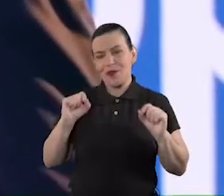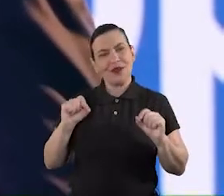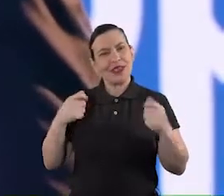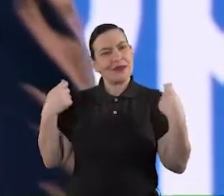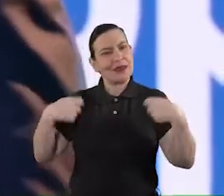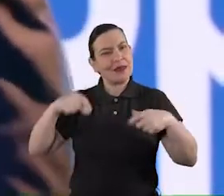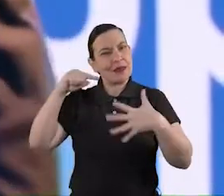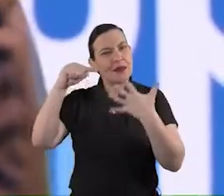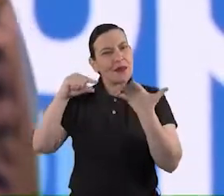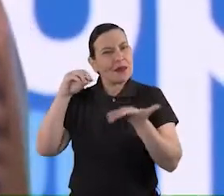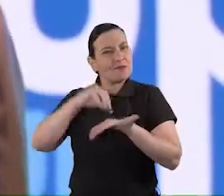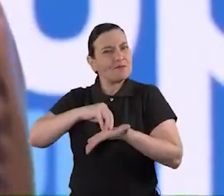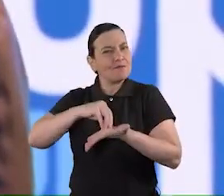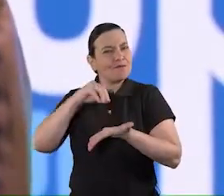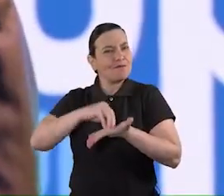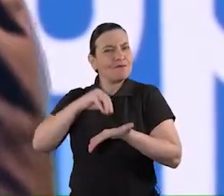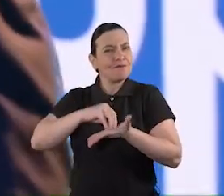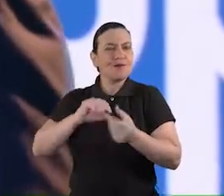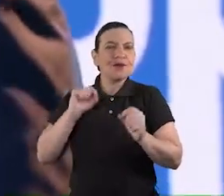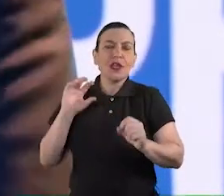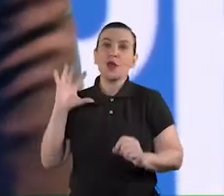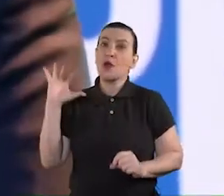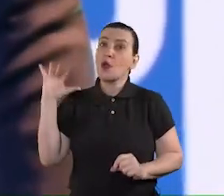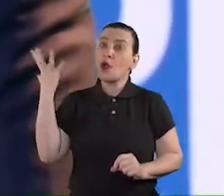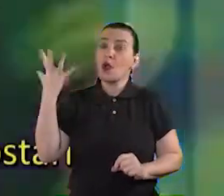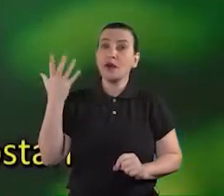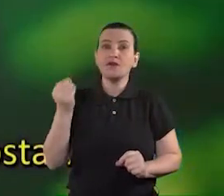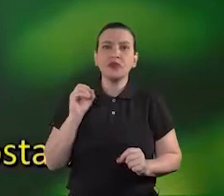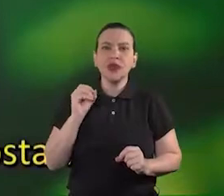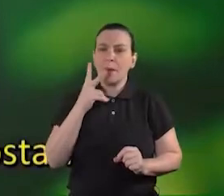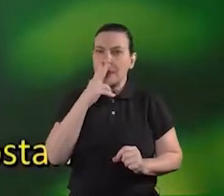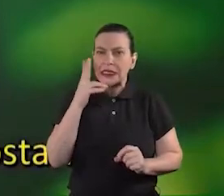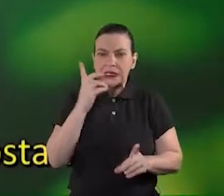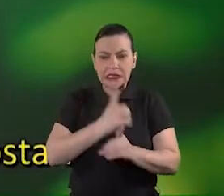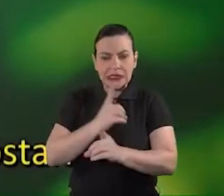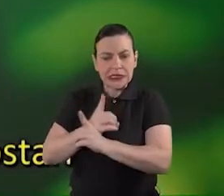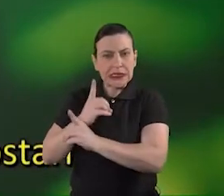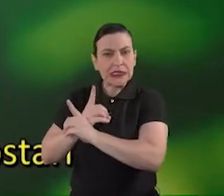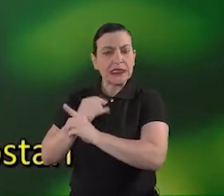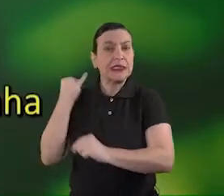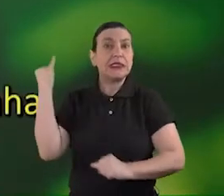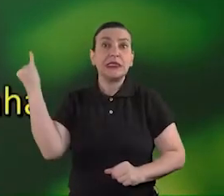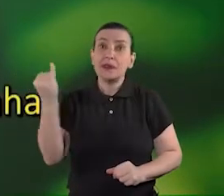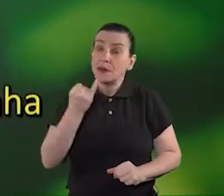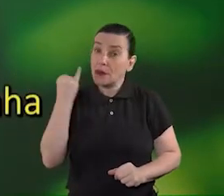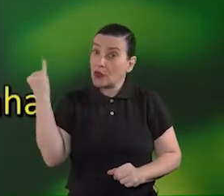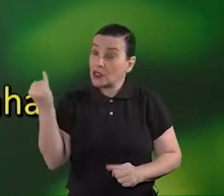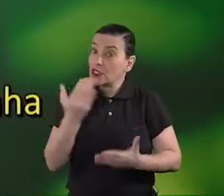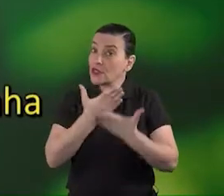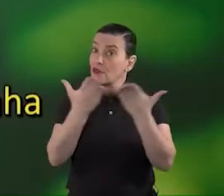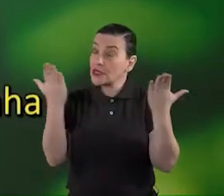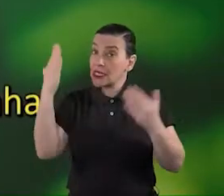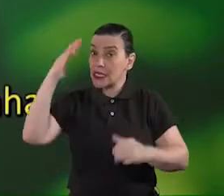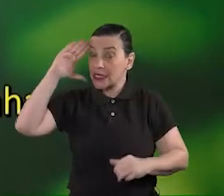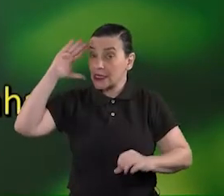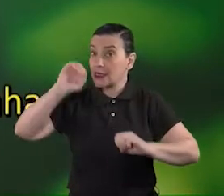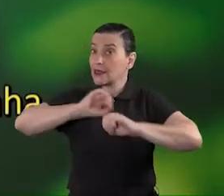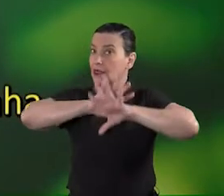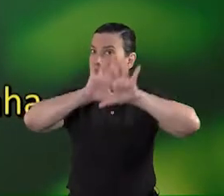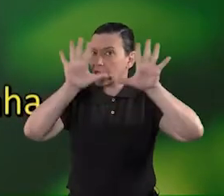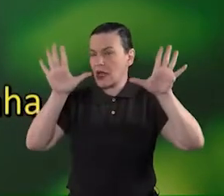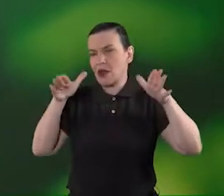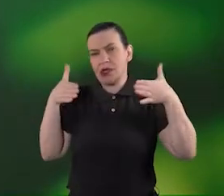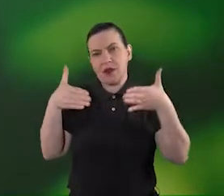necessidades apenas quando elas se tornam aparentes ou incômodas portanto um ponto importante que eu gostaria de destacar e isso não é